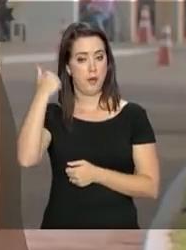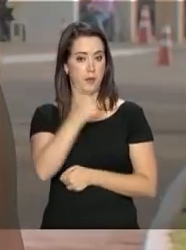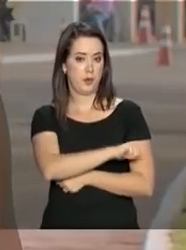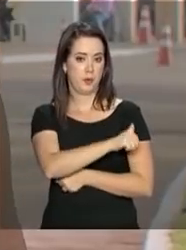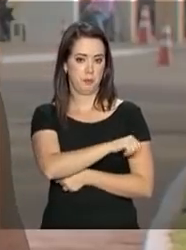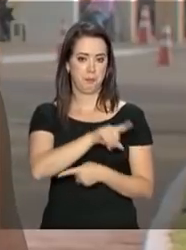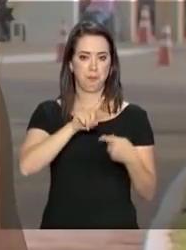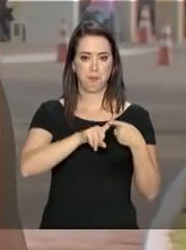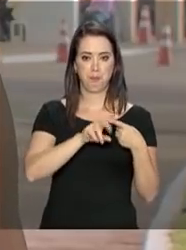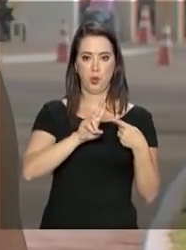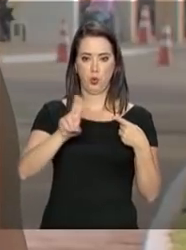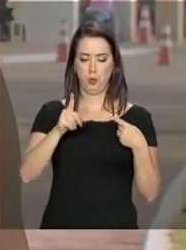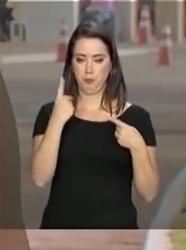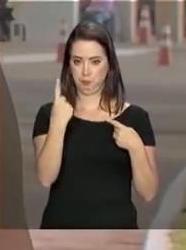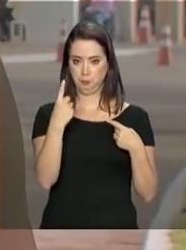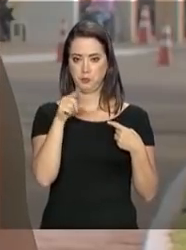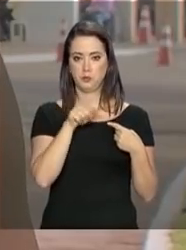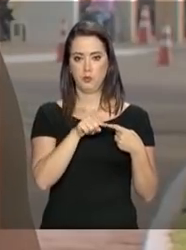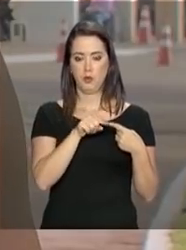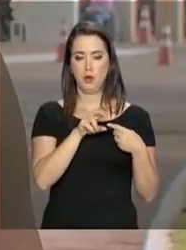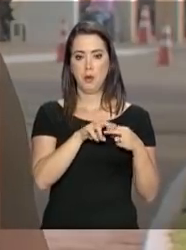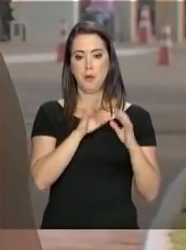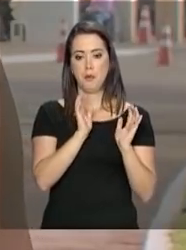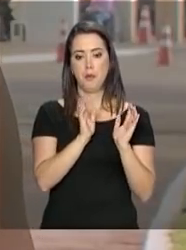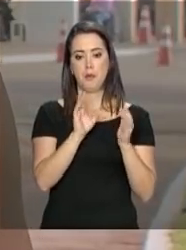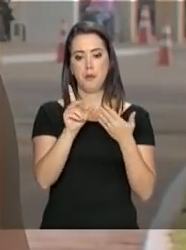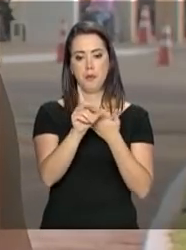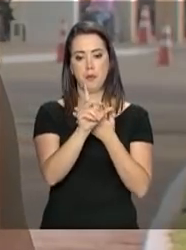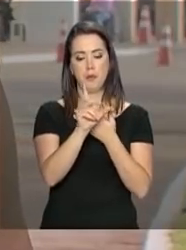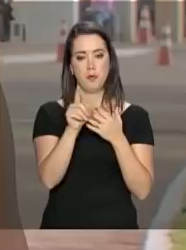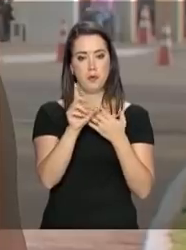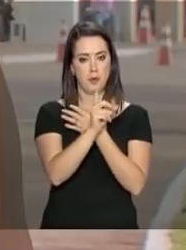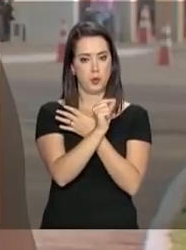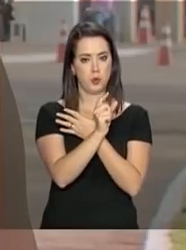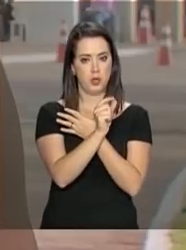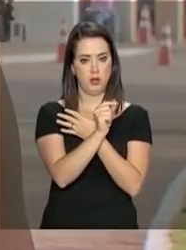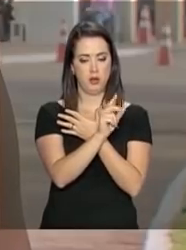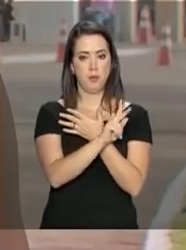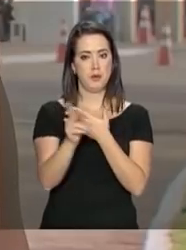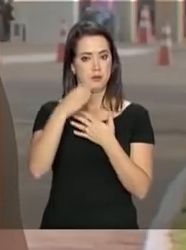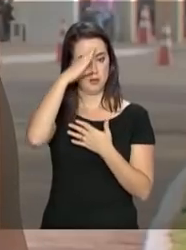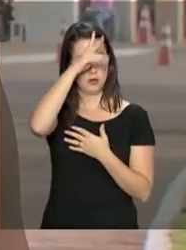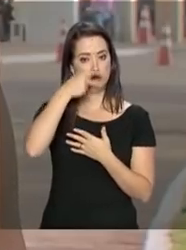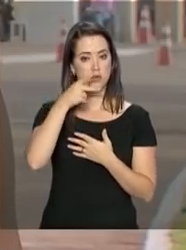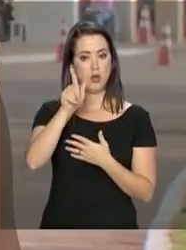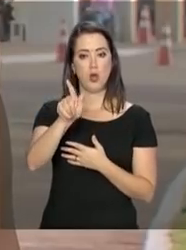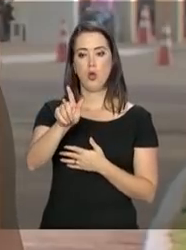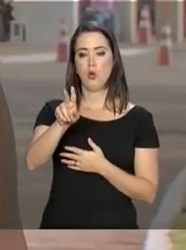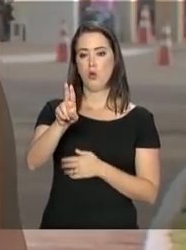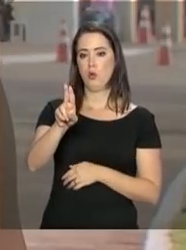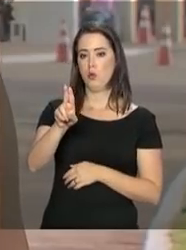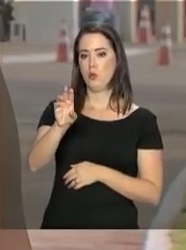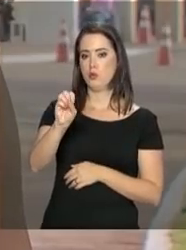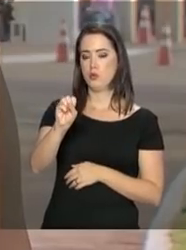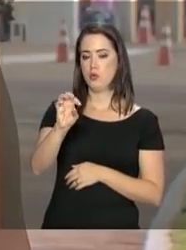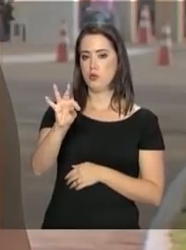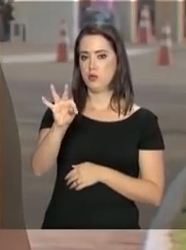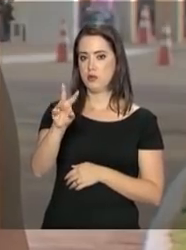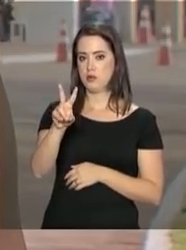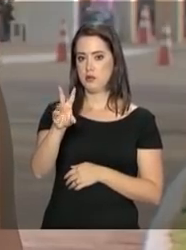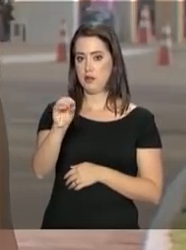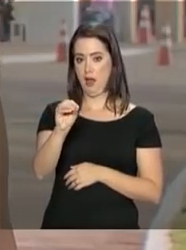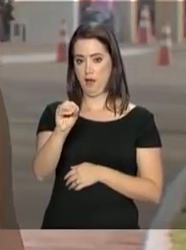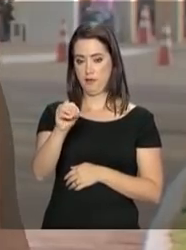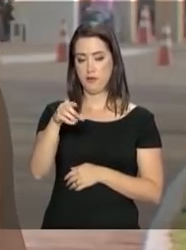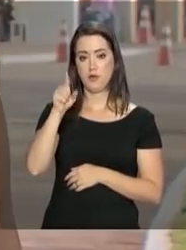O primeiro deles foi anunciado por meio da conta do presidente eleito no Twitter e é Gustavo Canuto que vai comandar a pasta